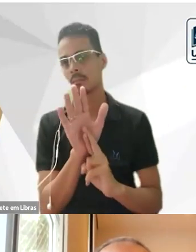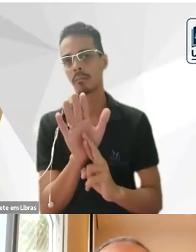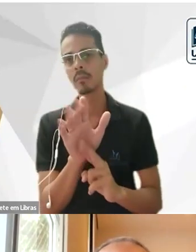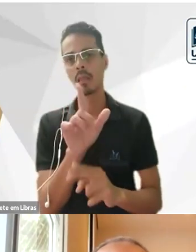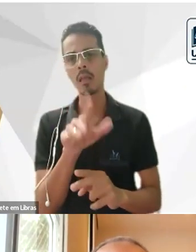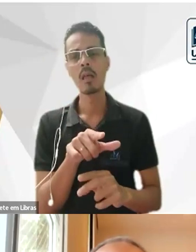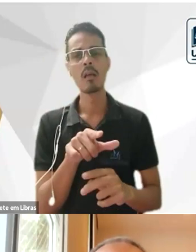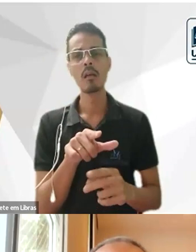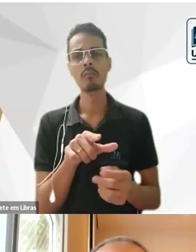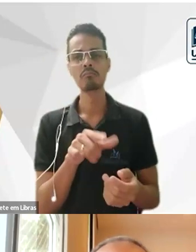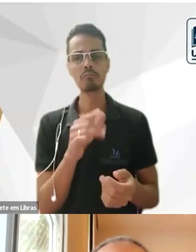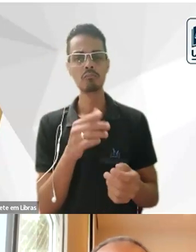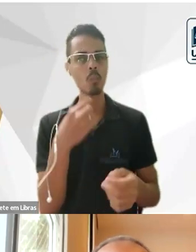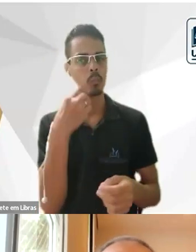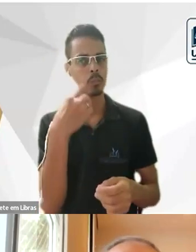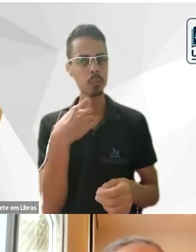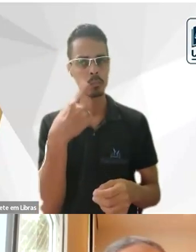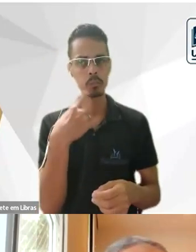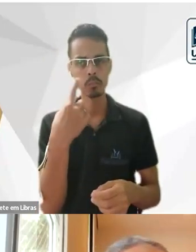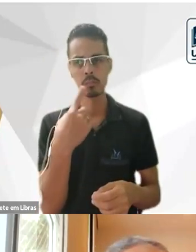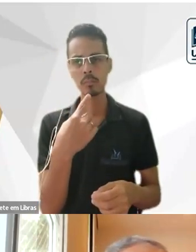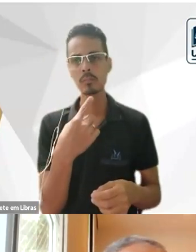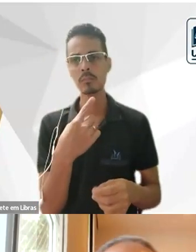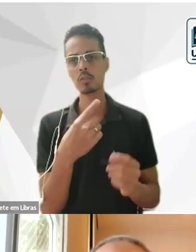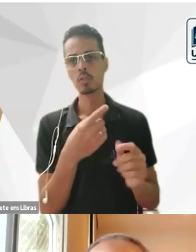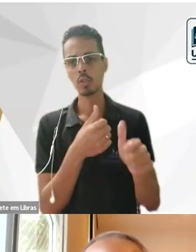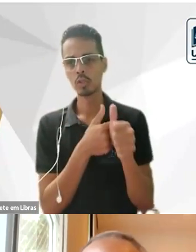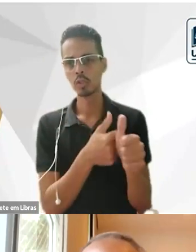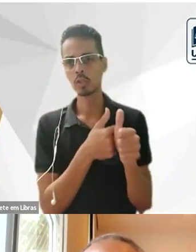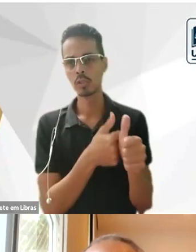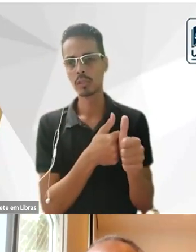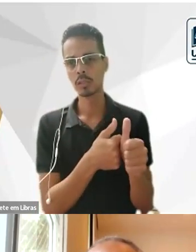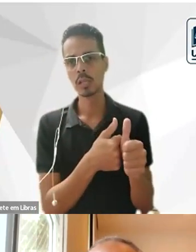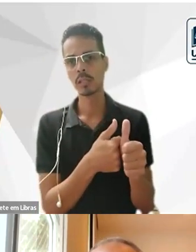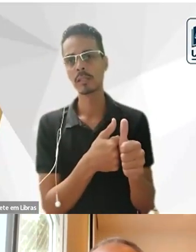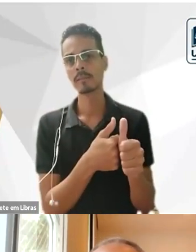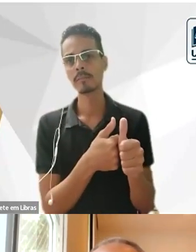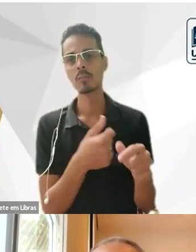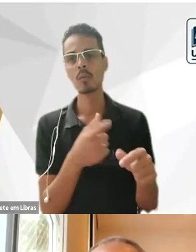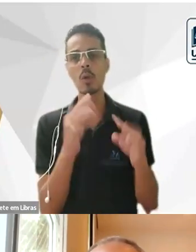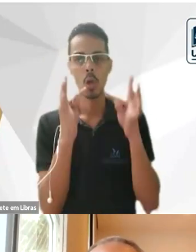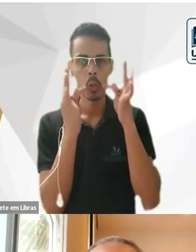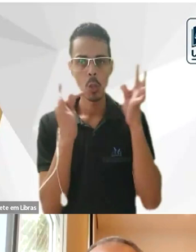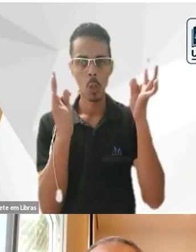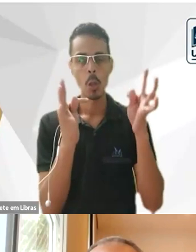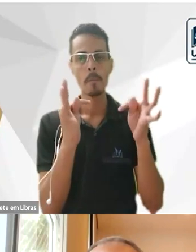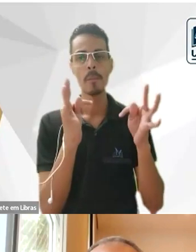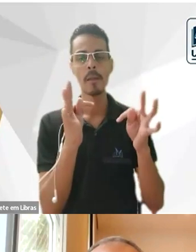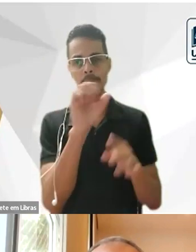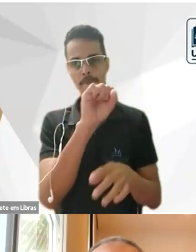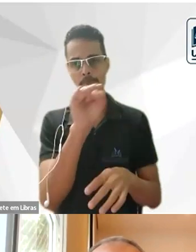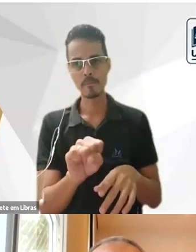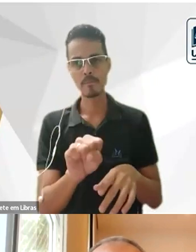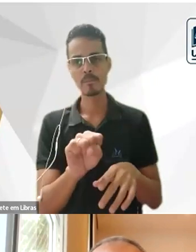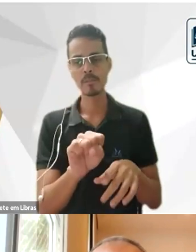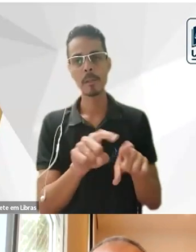originário do pensamento pernambucano apesar do Tobias Barreto ser ser de pano ele era a formação dele e